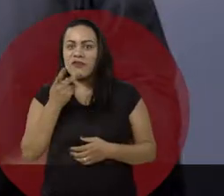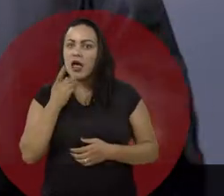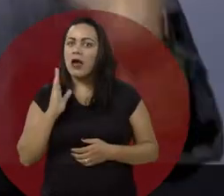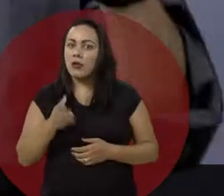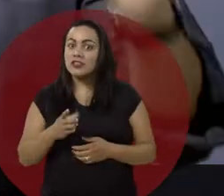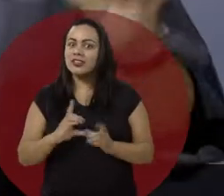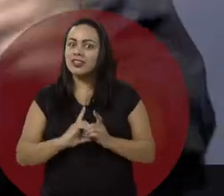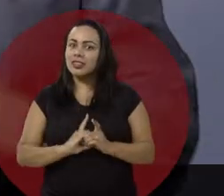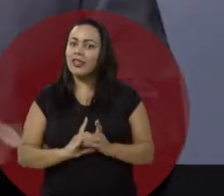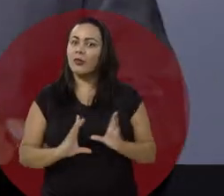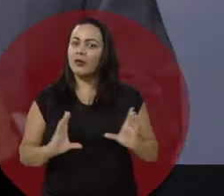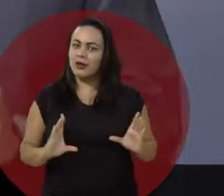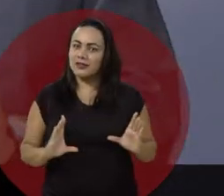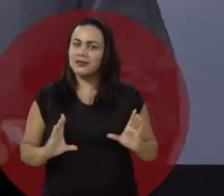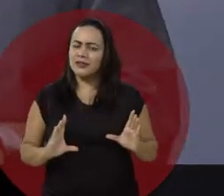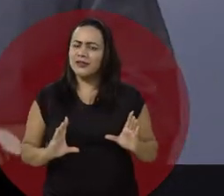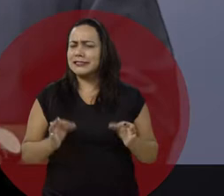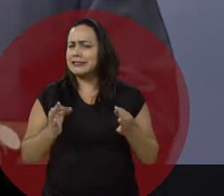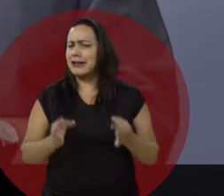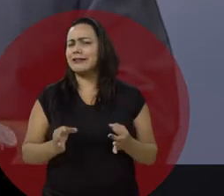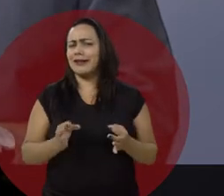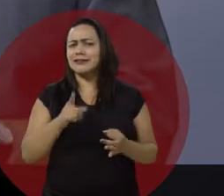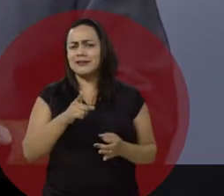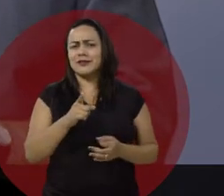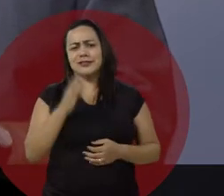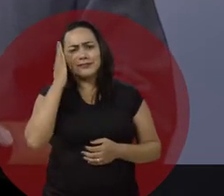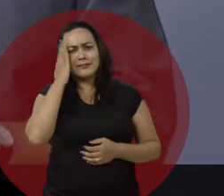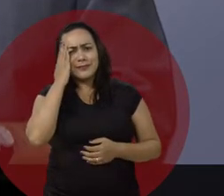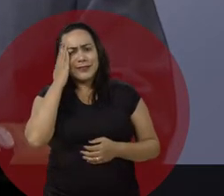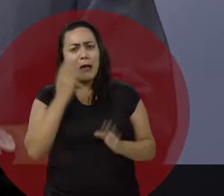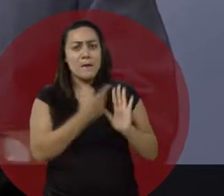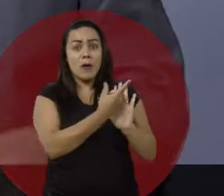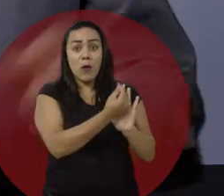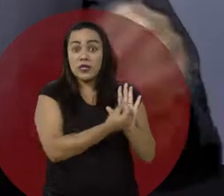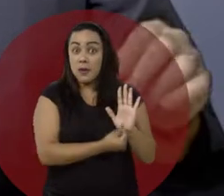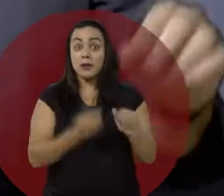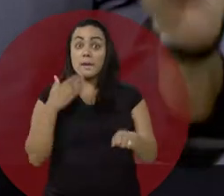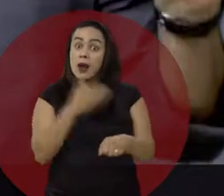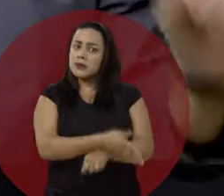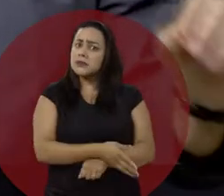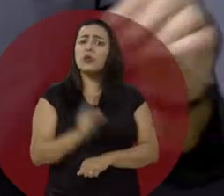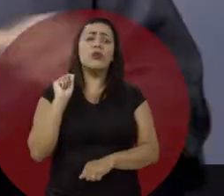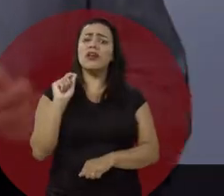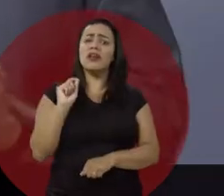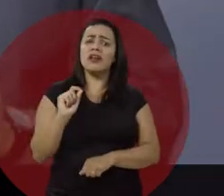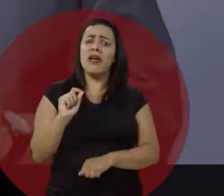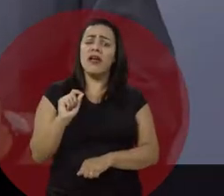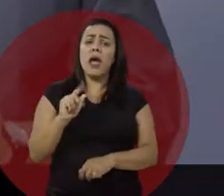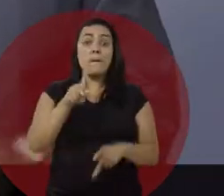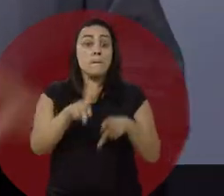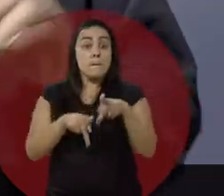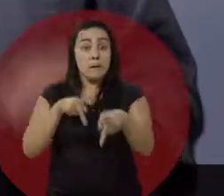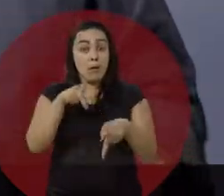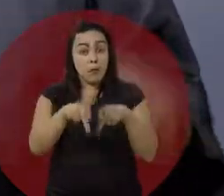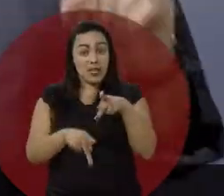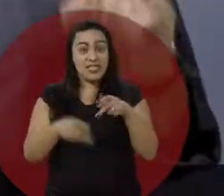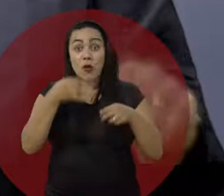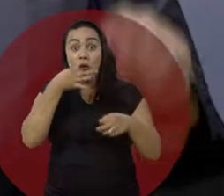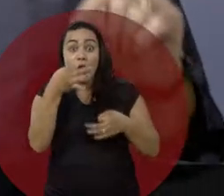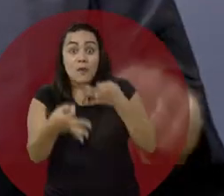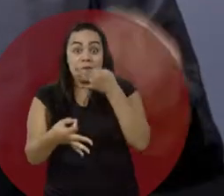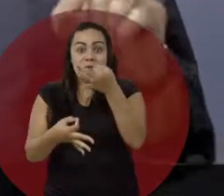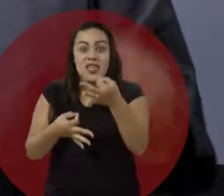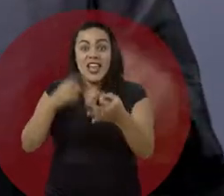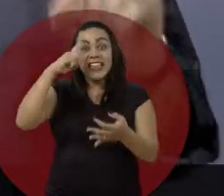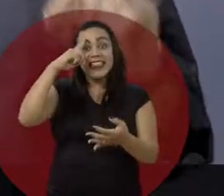falar de democracia. Com certeza você já ouviu falar do orçamento participativo, em que a própria população opina e decide